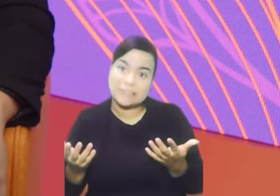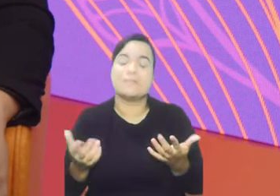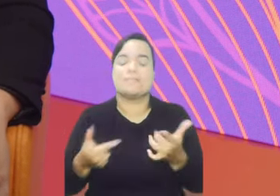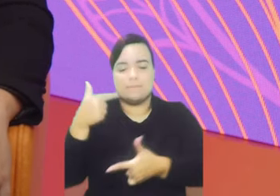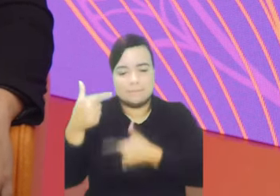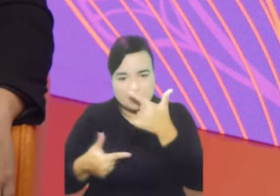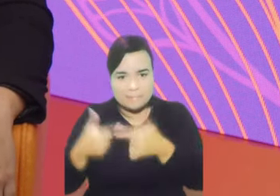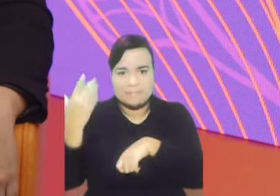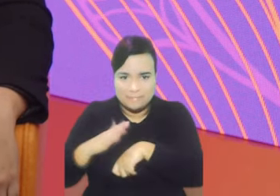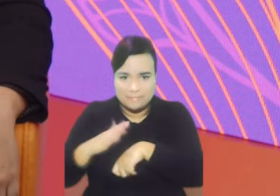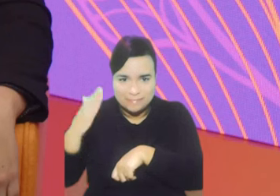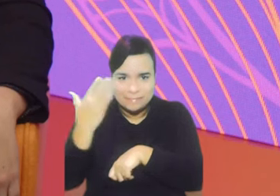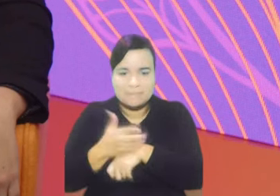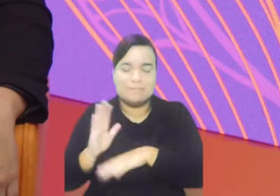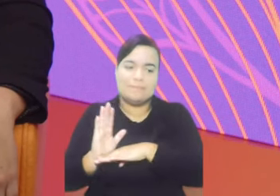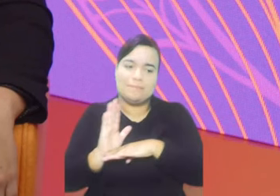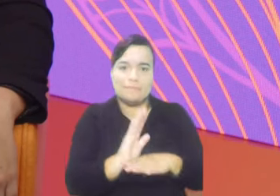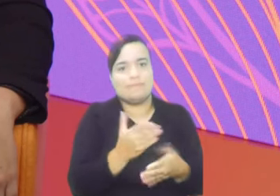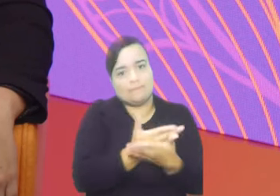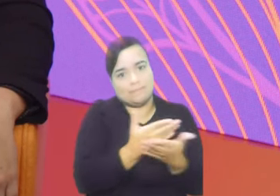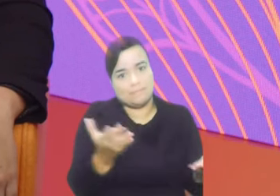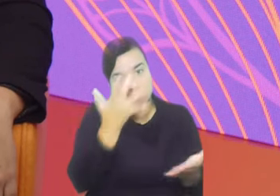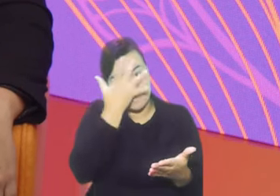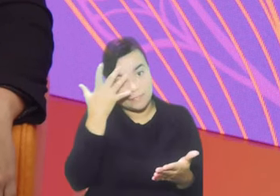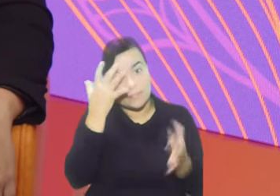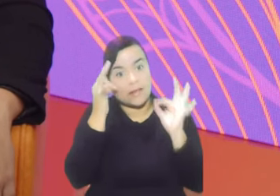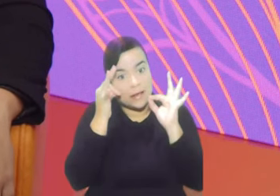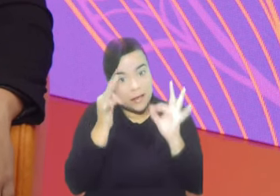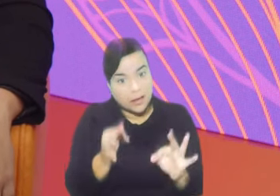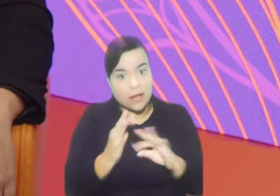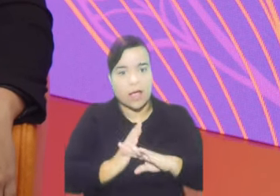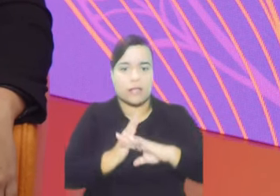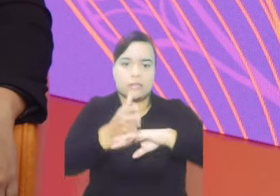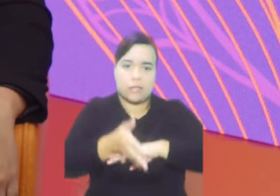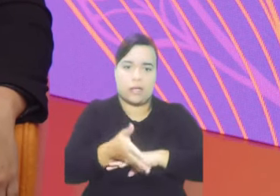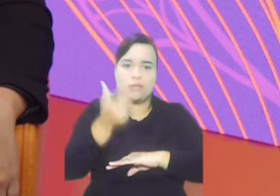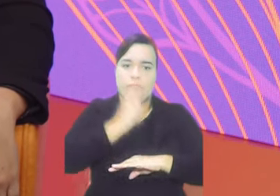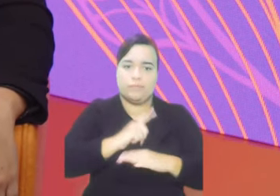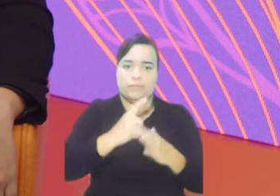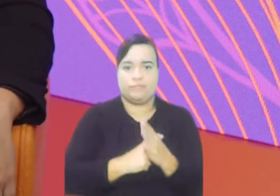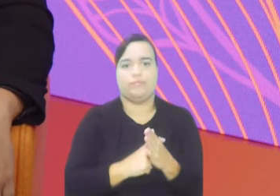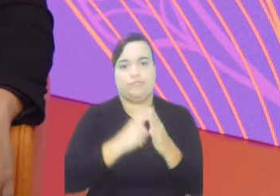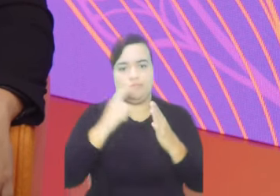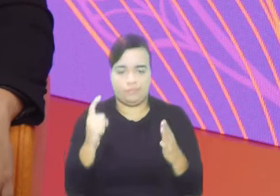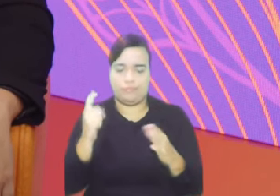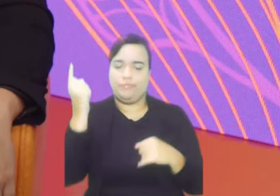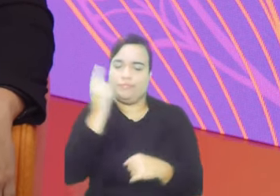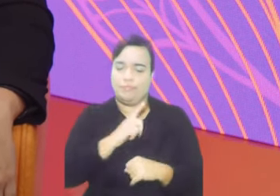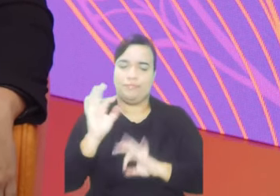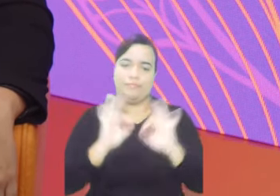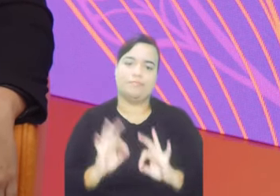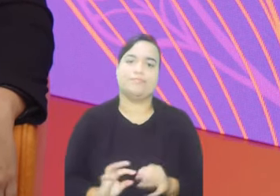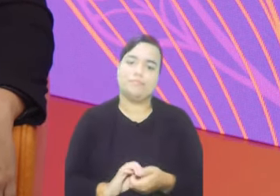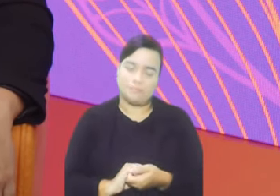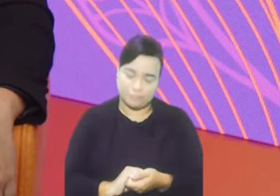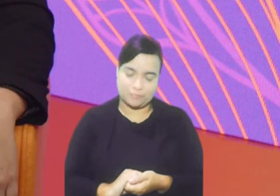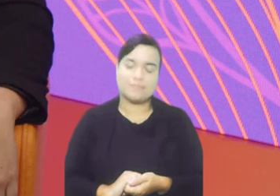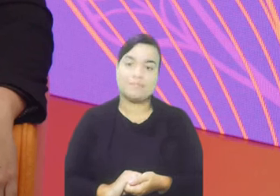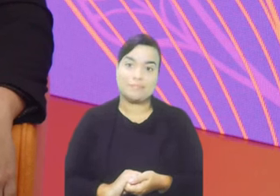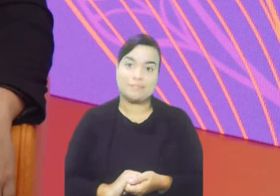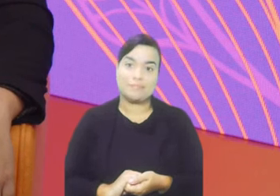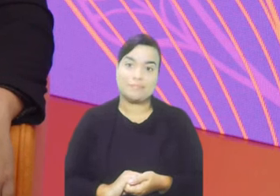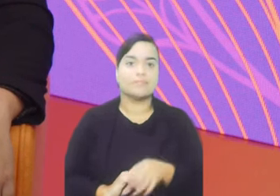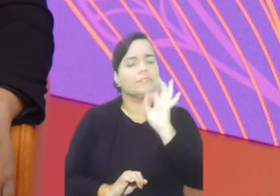Então, há um trabalho importante a ser feito para garantir o acesso dessa pessoa até